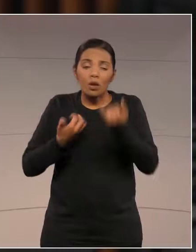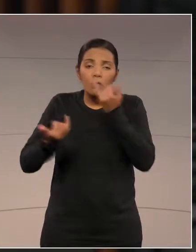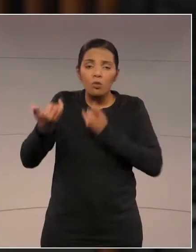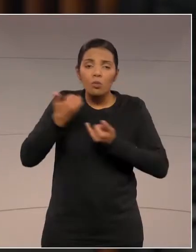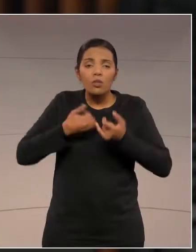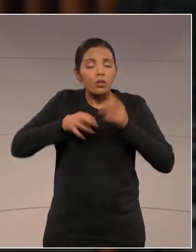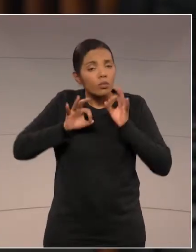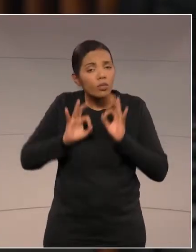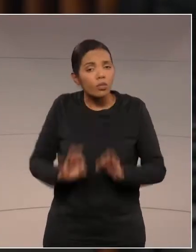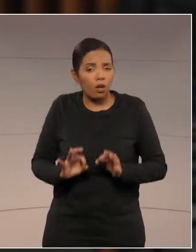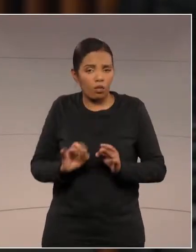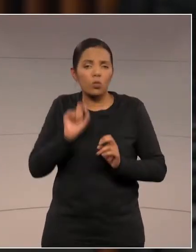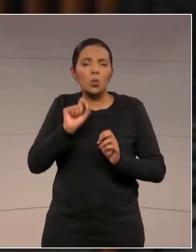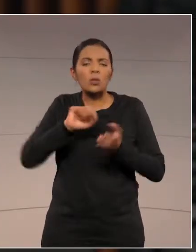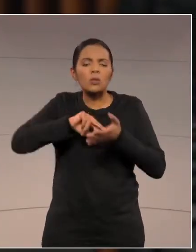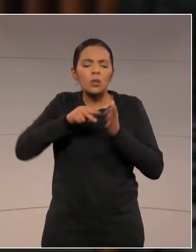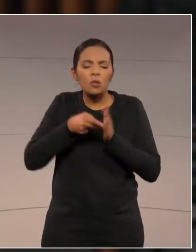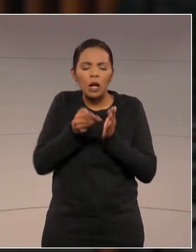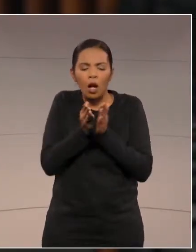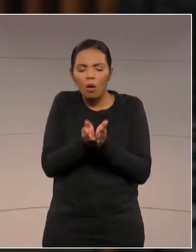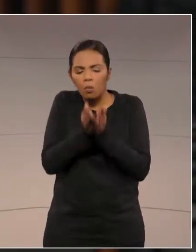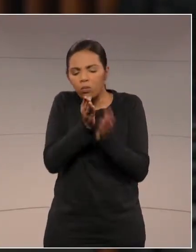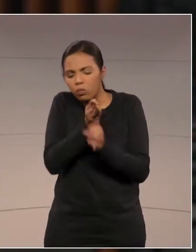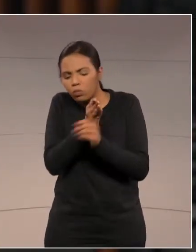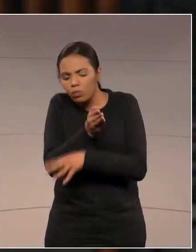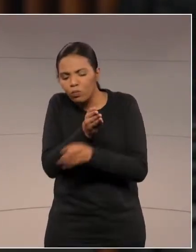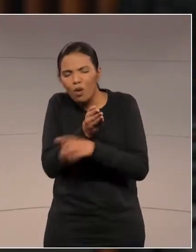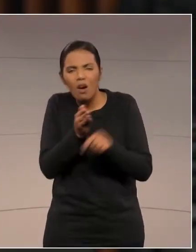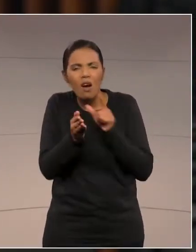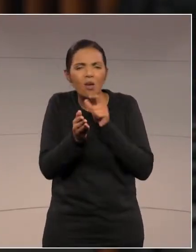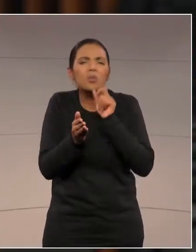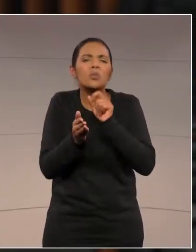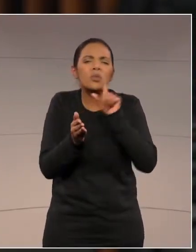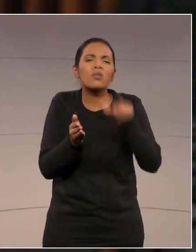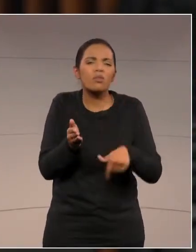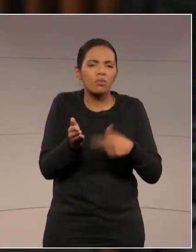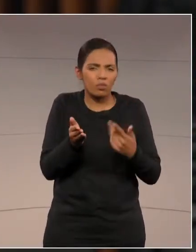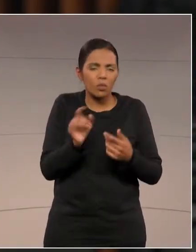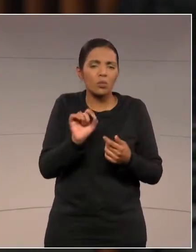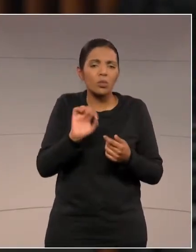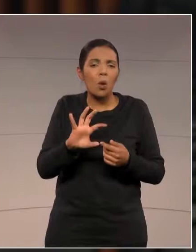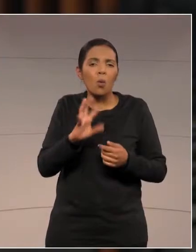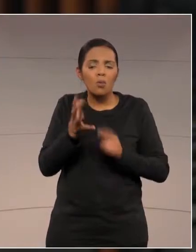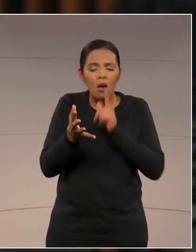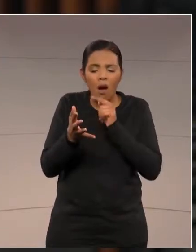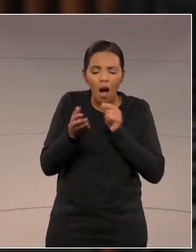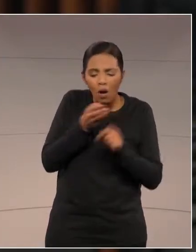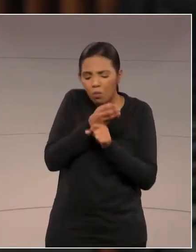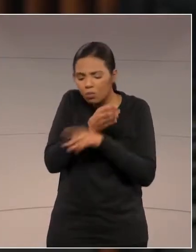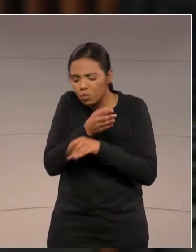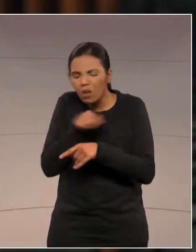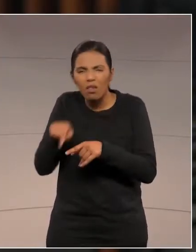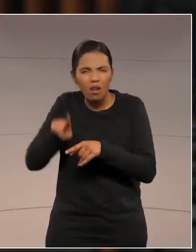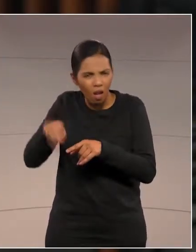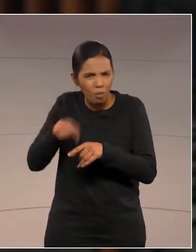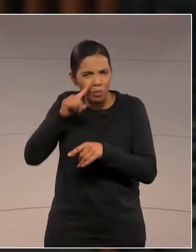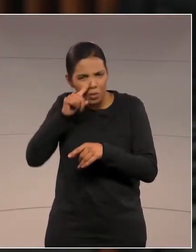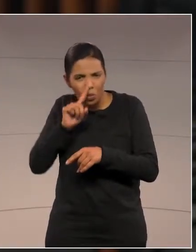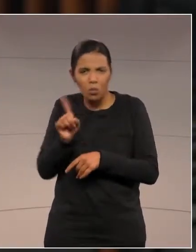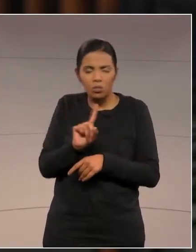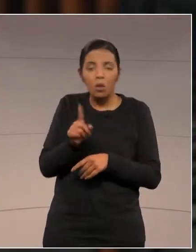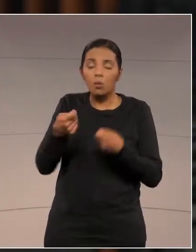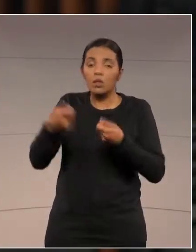correta e adequada e precisa sobre o que ocorre na gestão desta água de lastro, da fiscalização. Então,